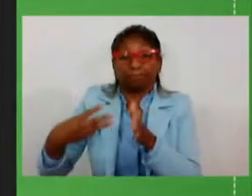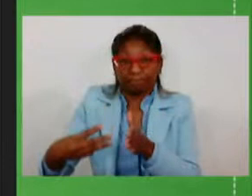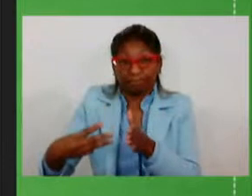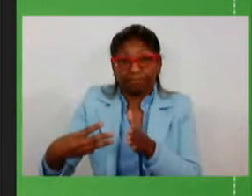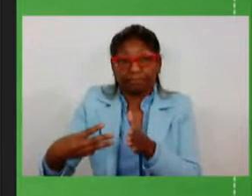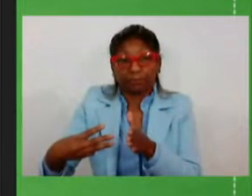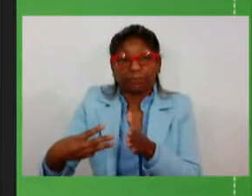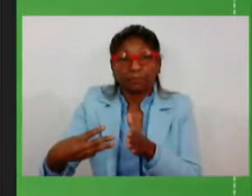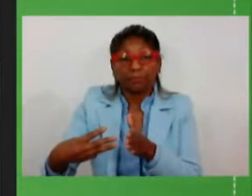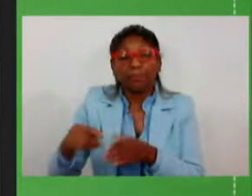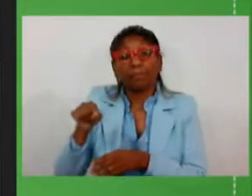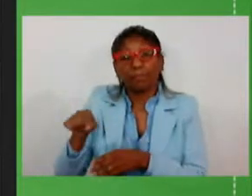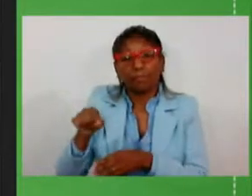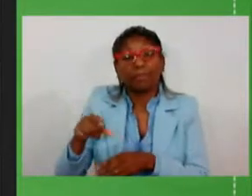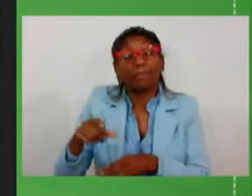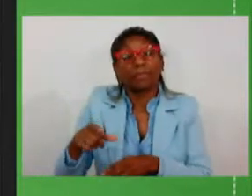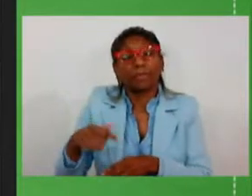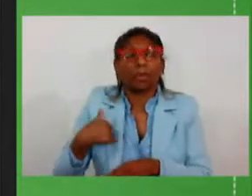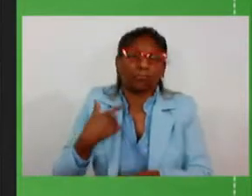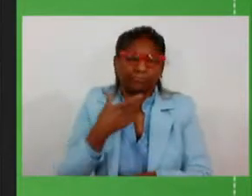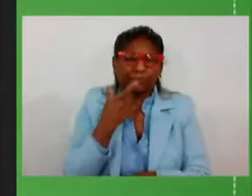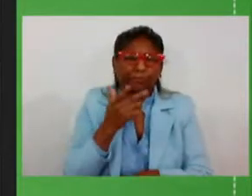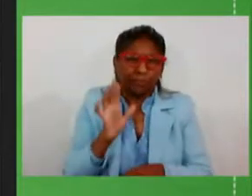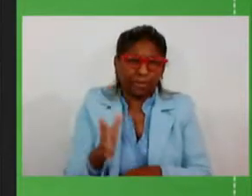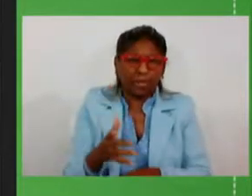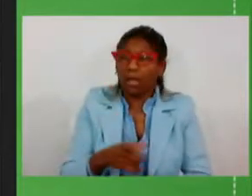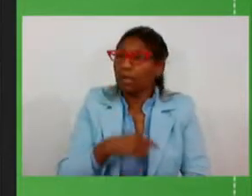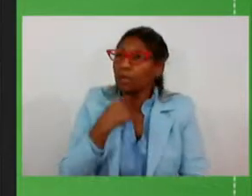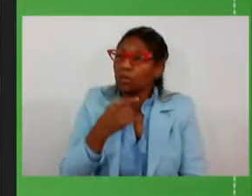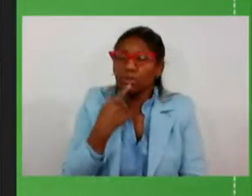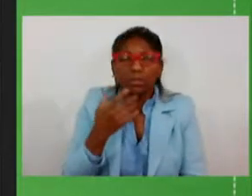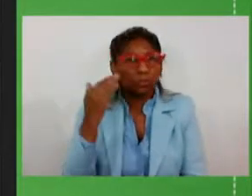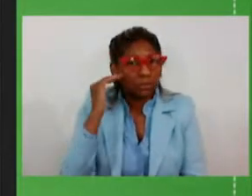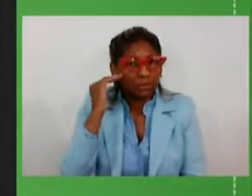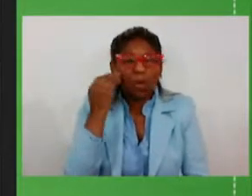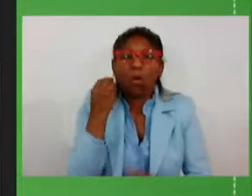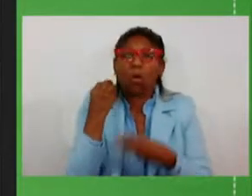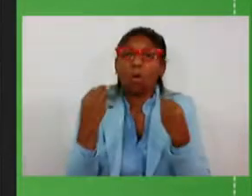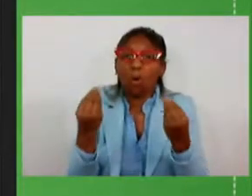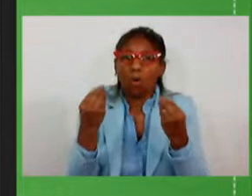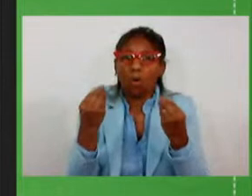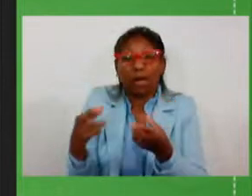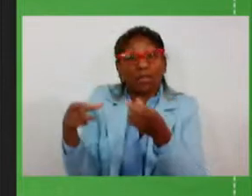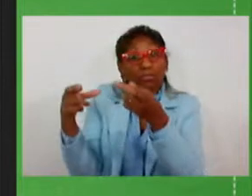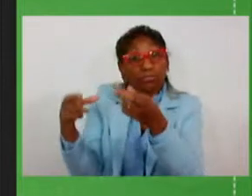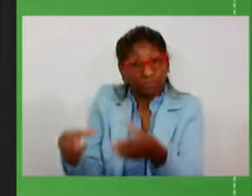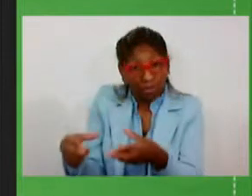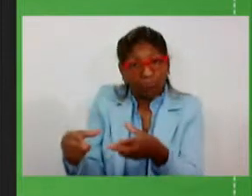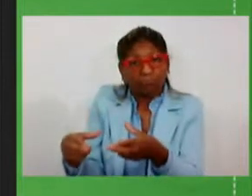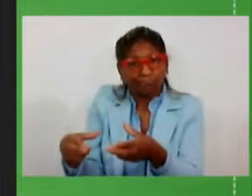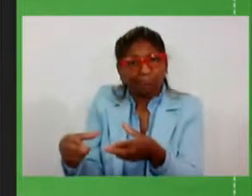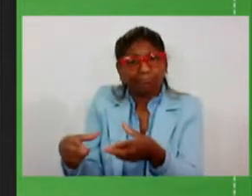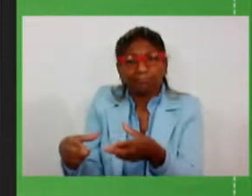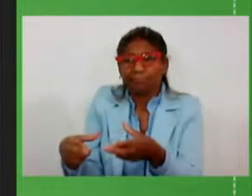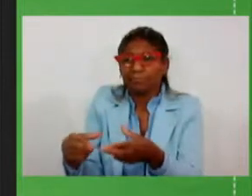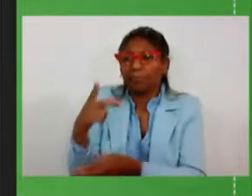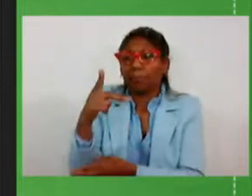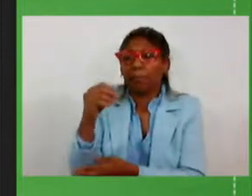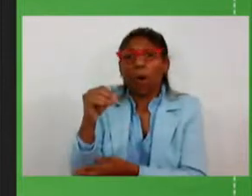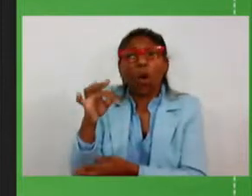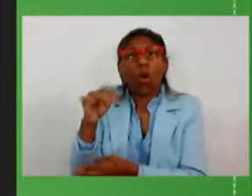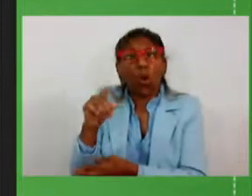em que, eu sempre disse, não consigo admitir, que a região, que é o nosso polo metal mecânico,